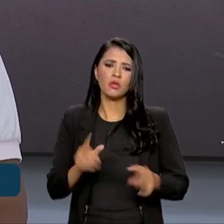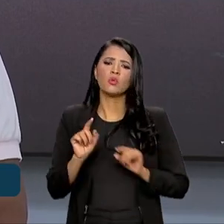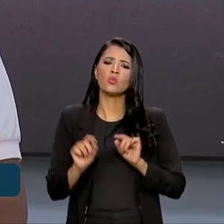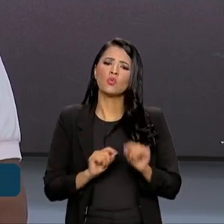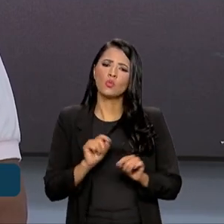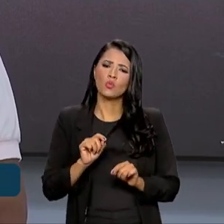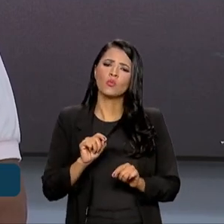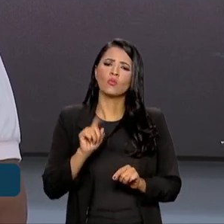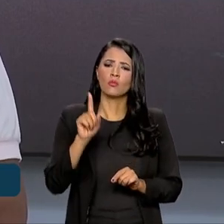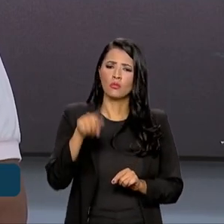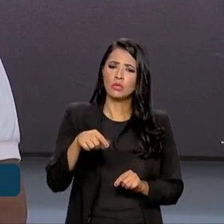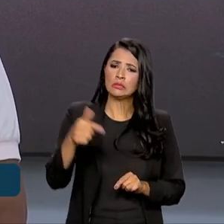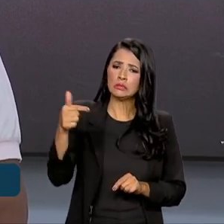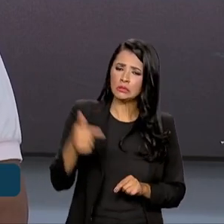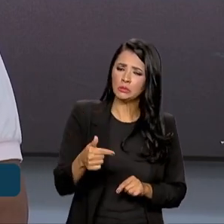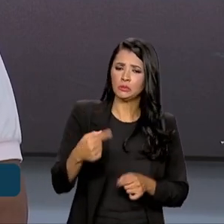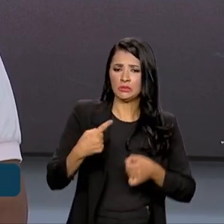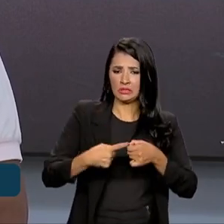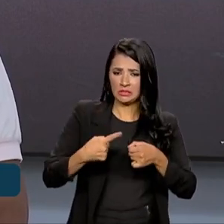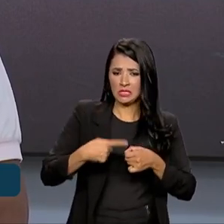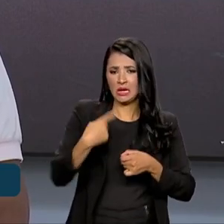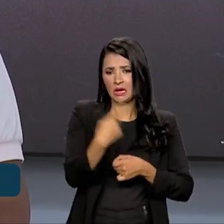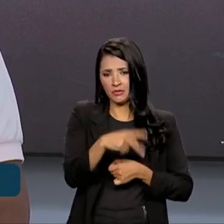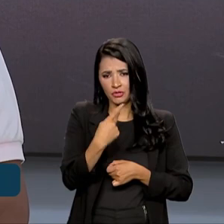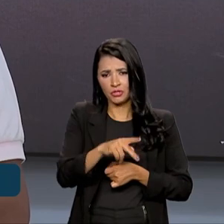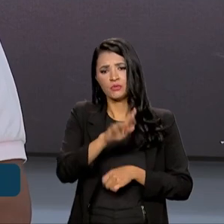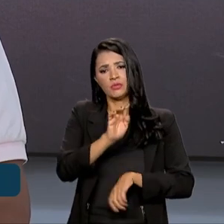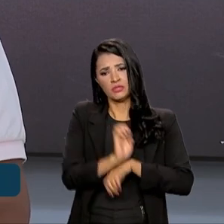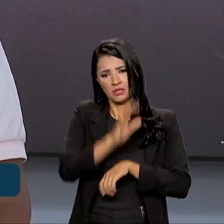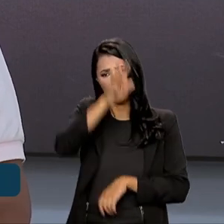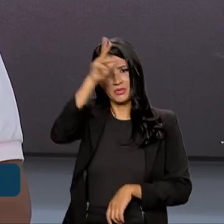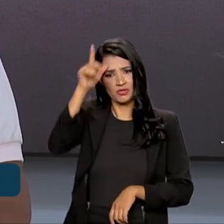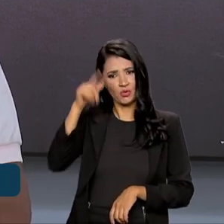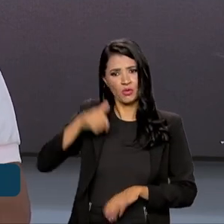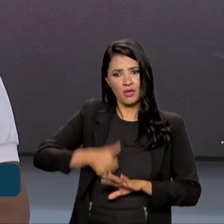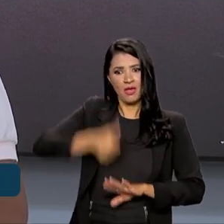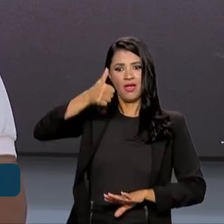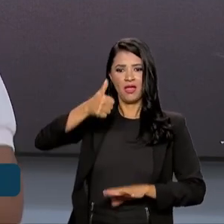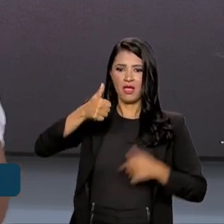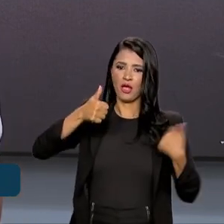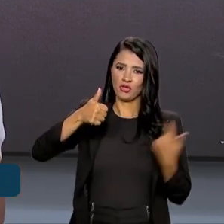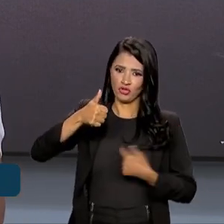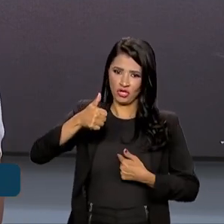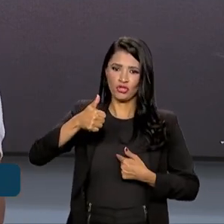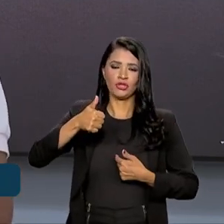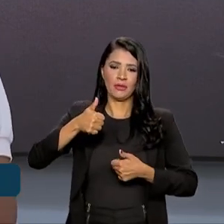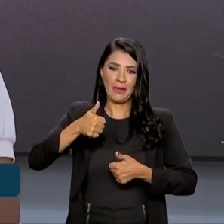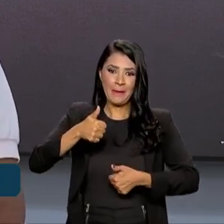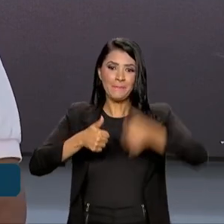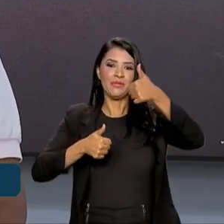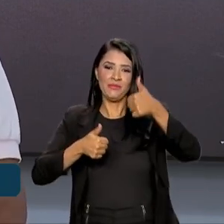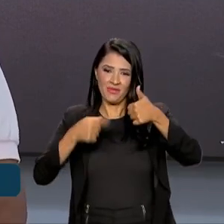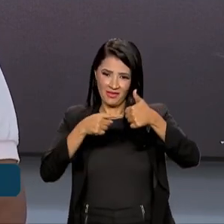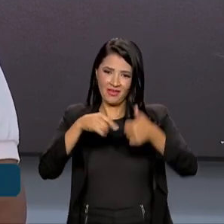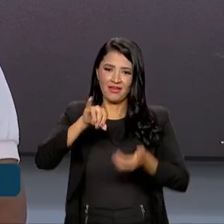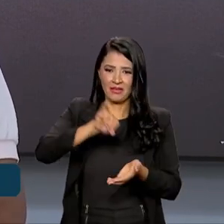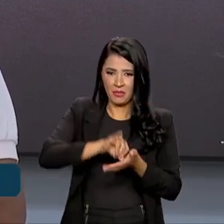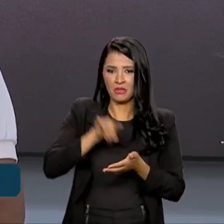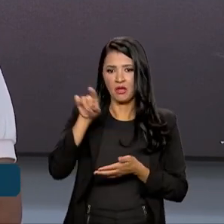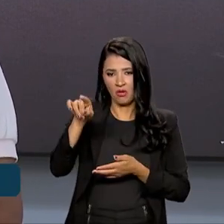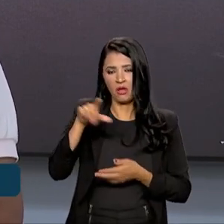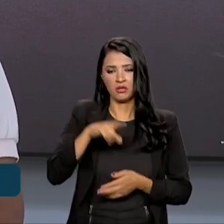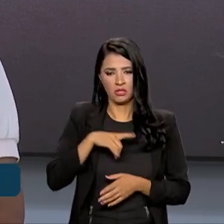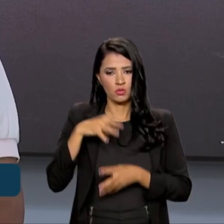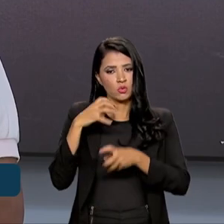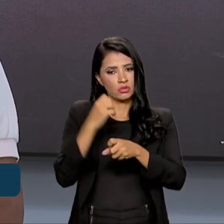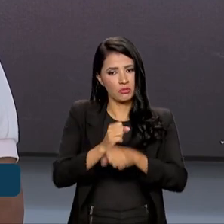com a segunda cidade do Estado do Amazonas. Seguramos esse pódio e estamos até hoje apenas atrás da capital, quando a capital tem um orçamento de